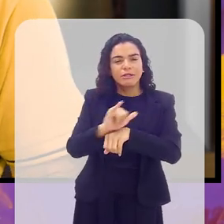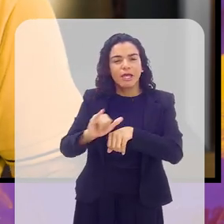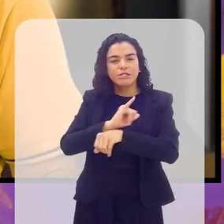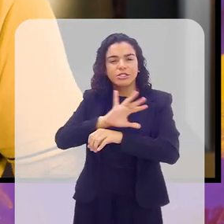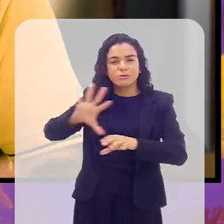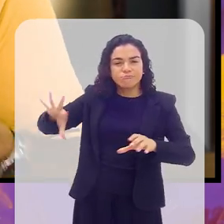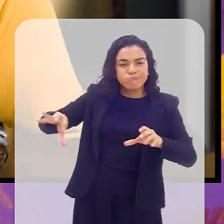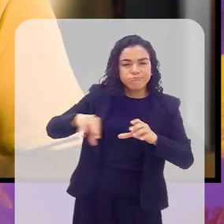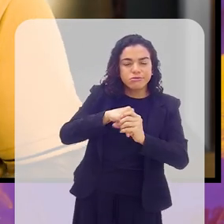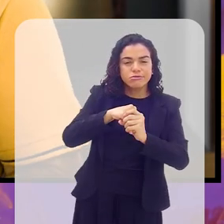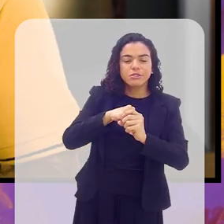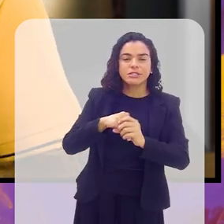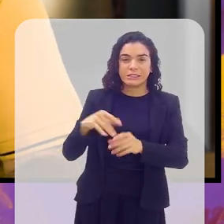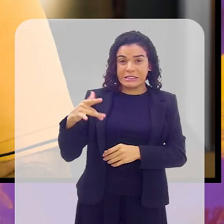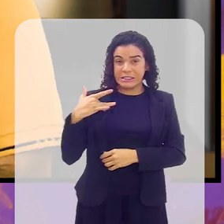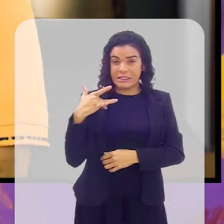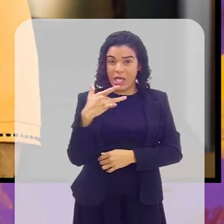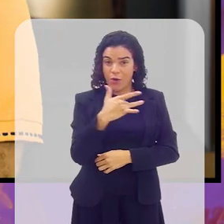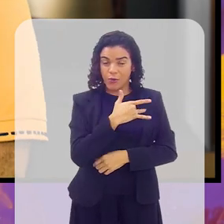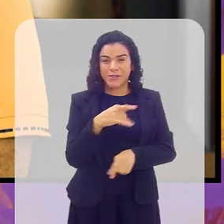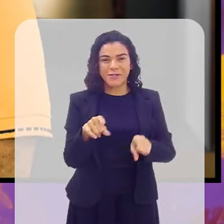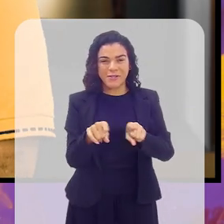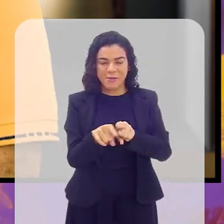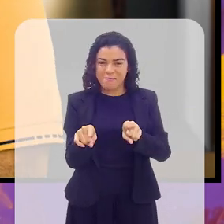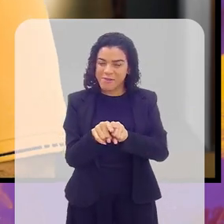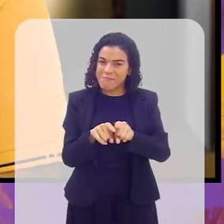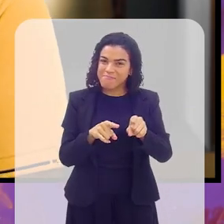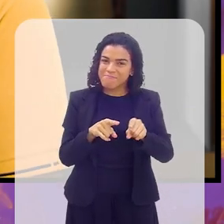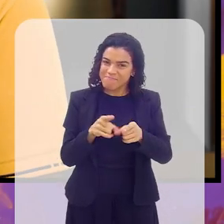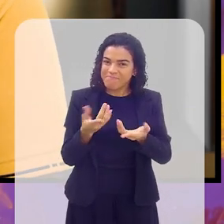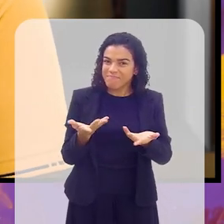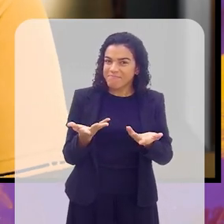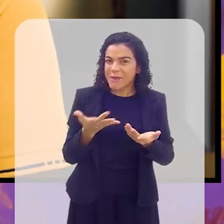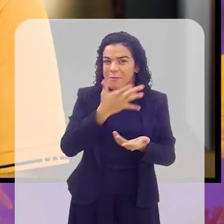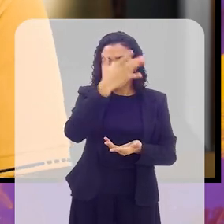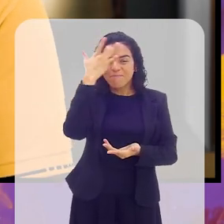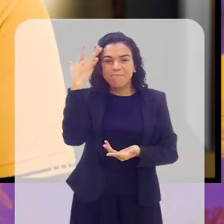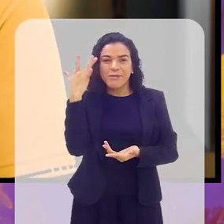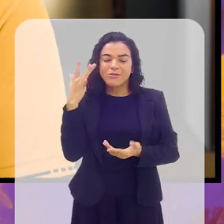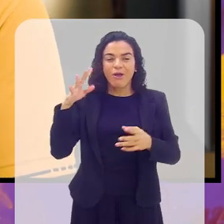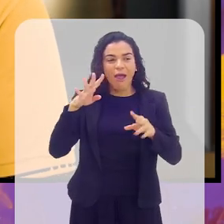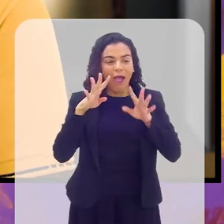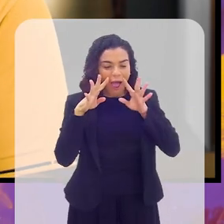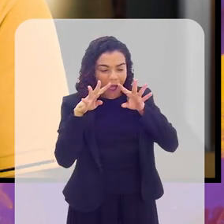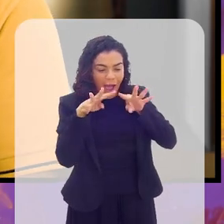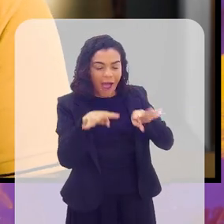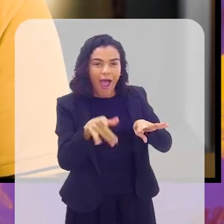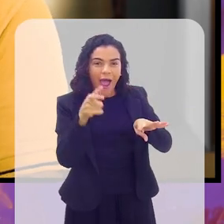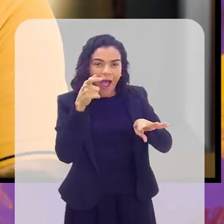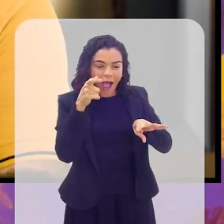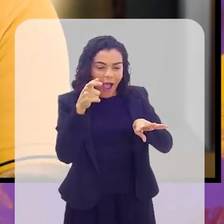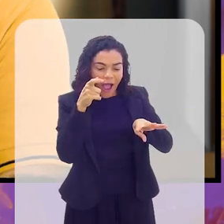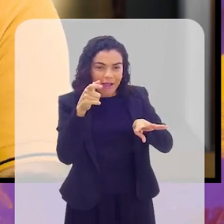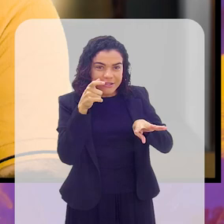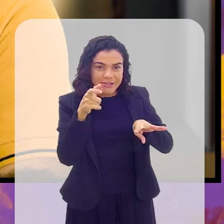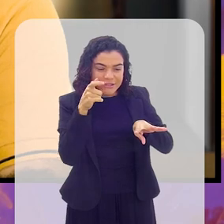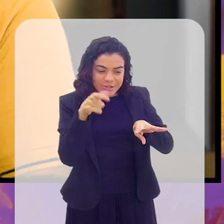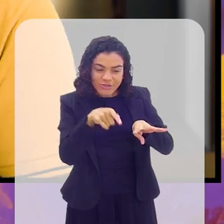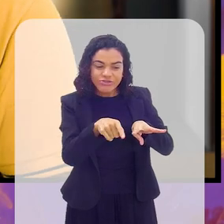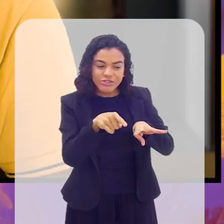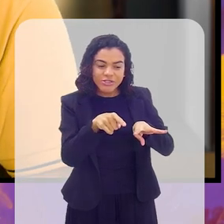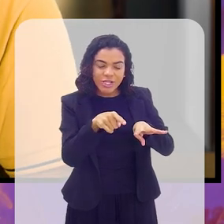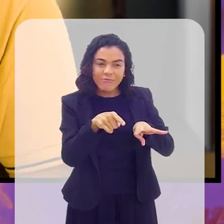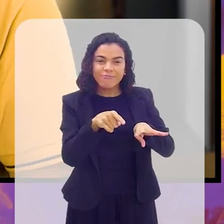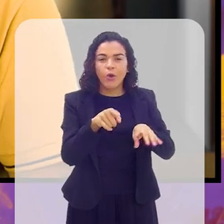forma de ter saúde e passar saúde para aquele que assiste também, para que aquela pessoa que está do outro